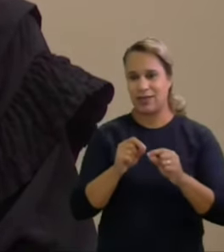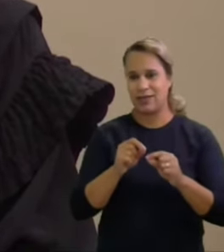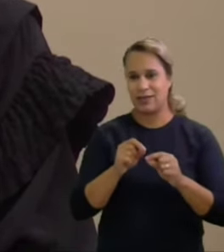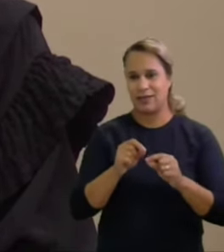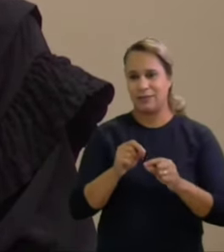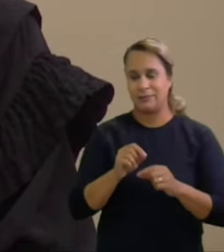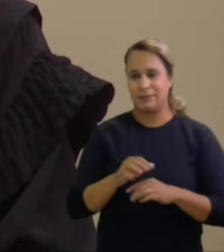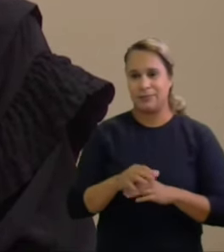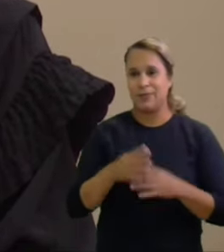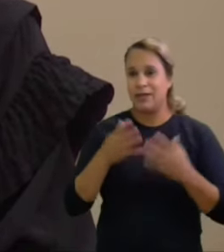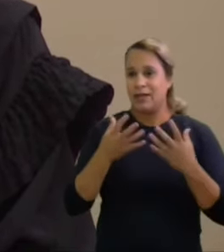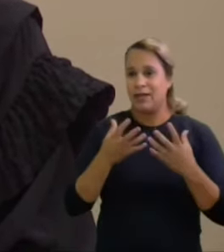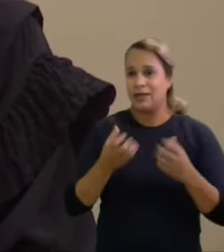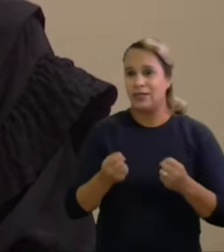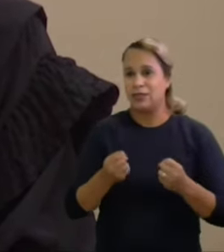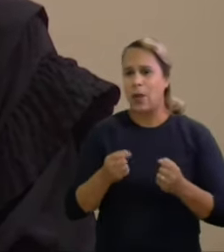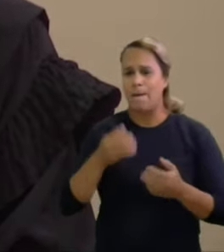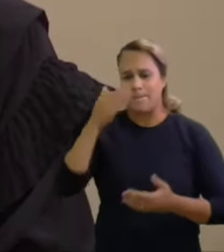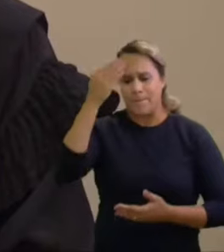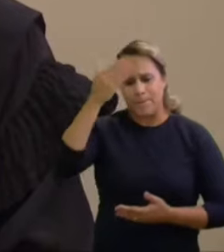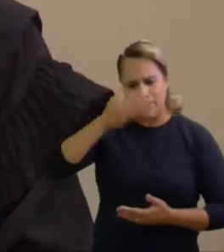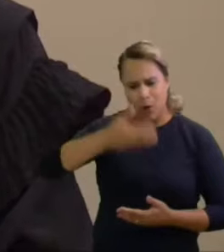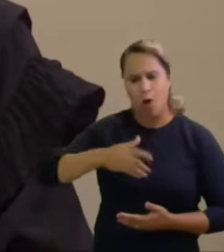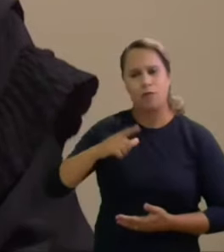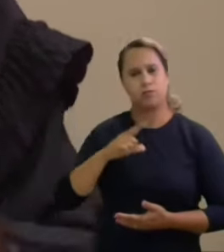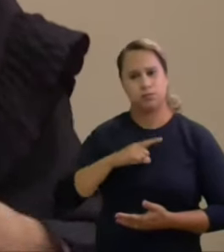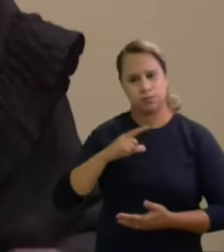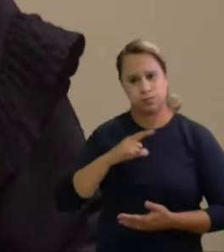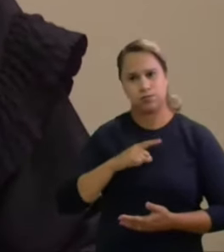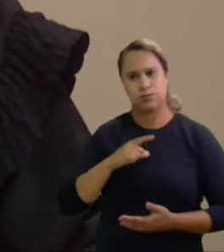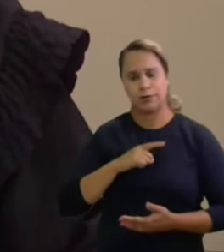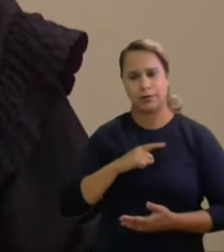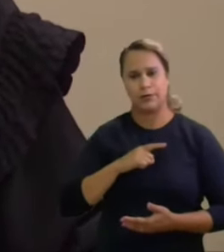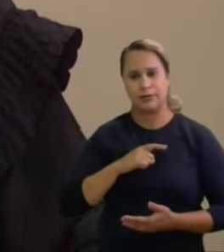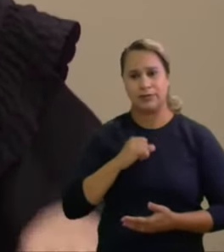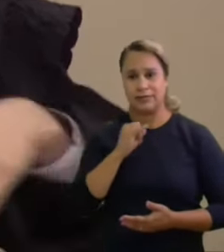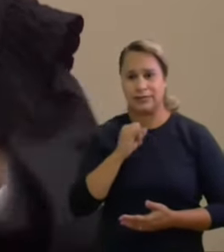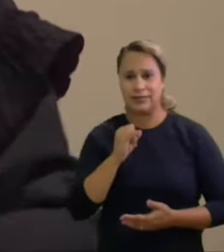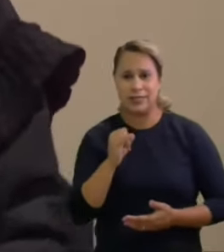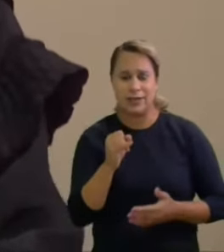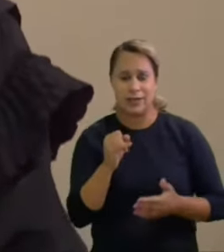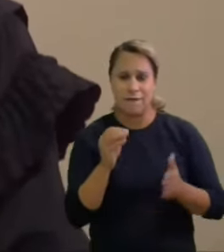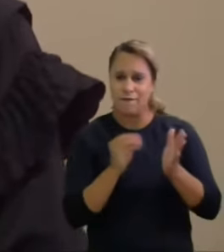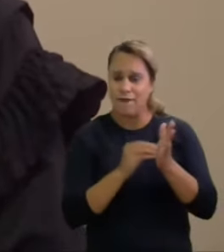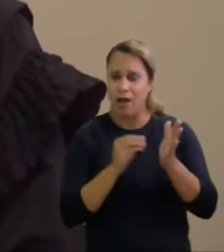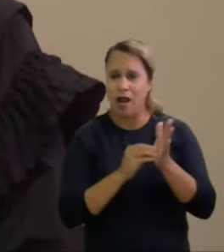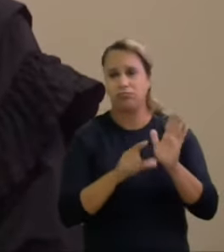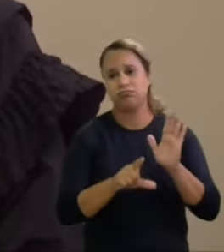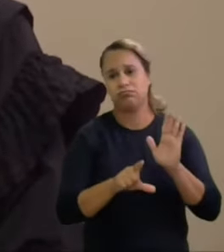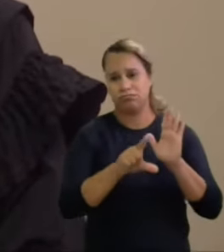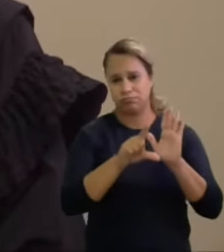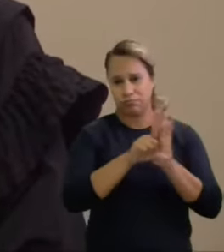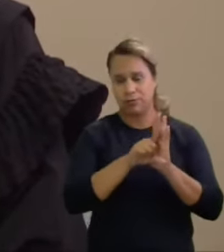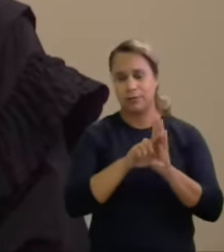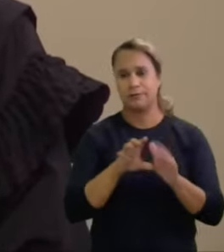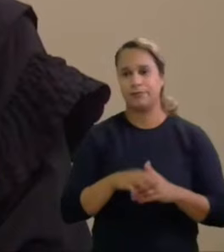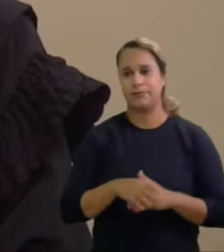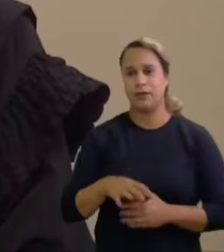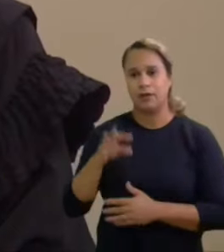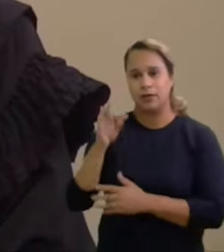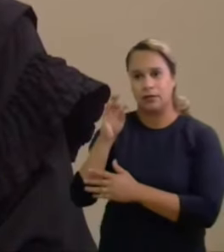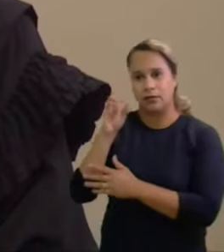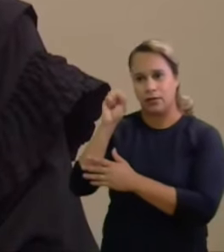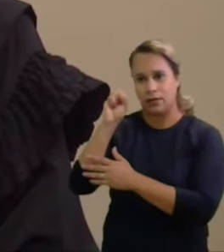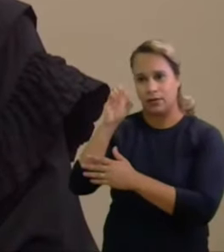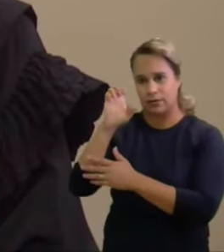irretorquíveis sobre a ocorrência do ilícito o TSE admite a interpretação do indúbio pró